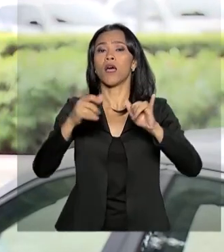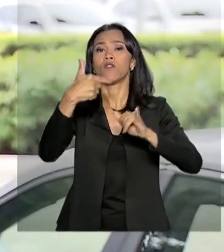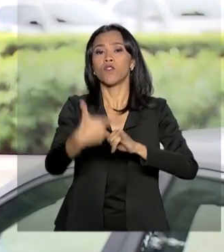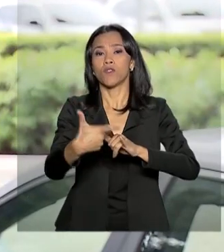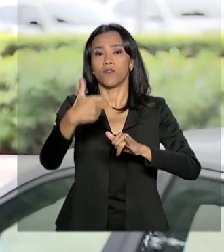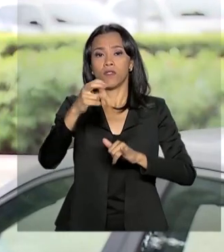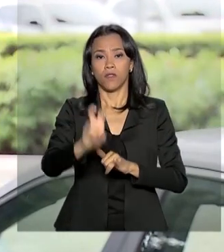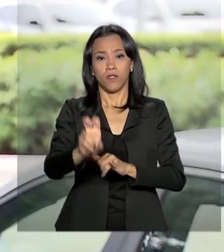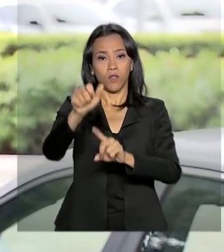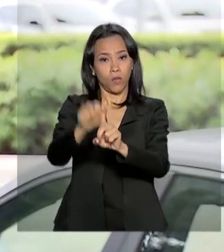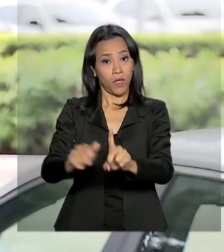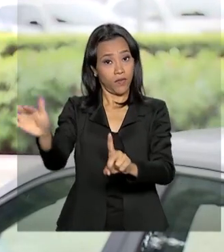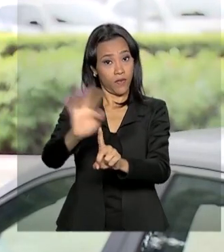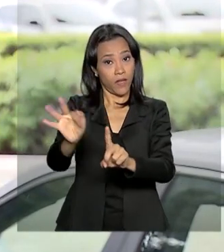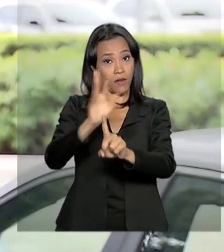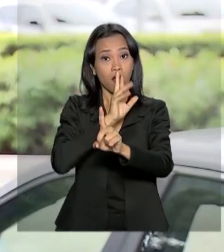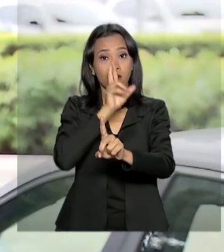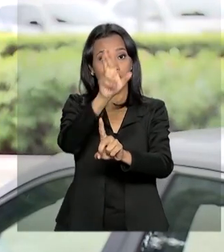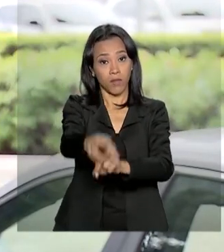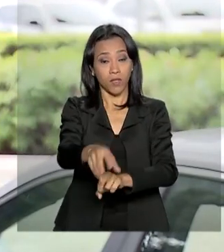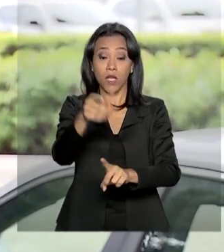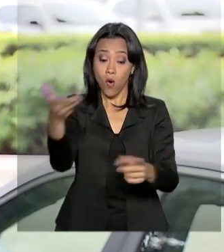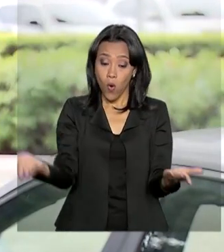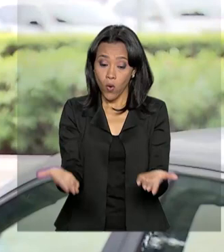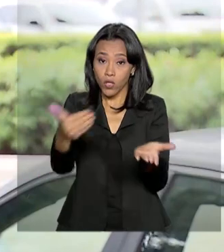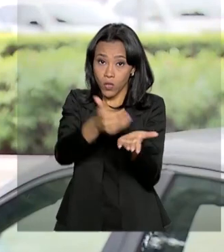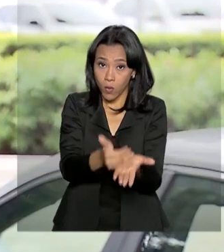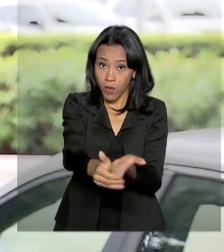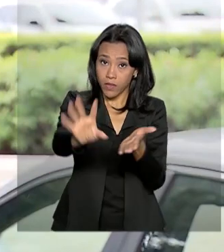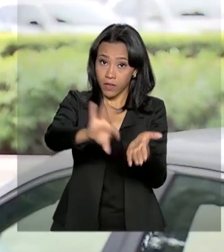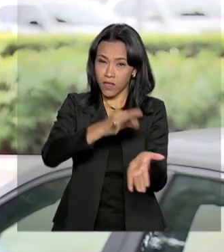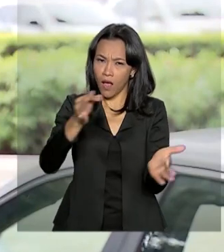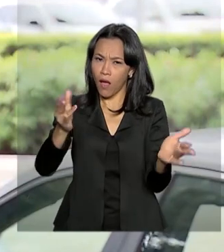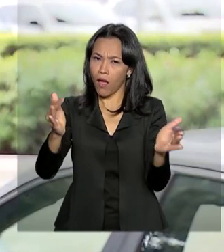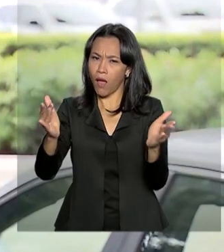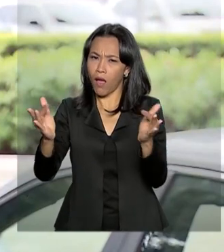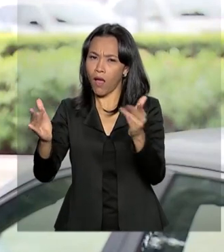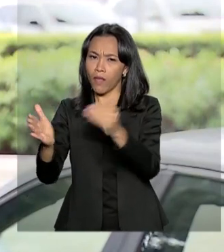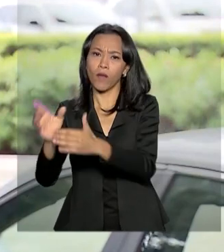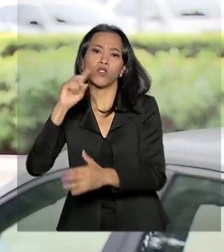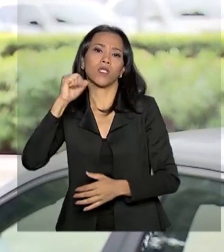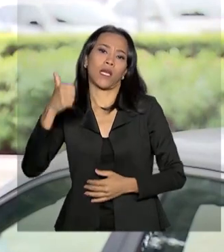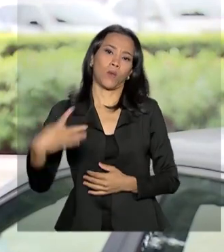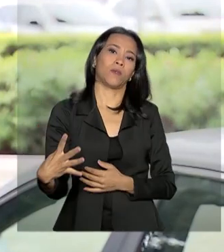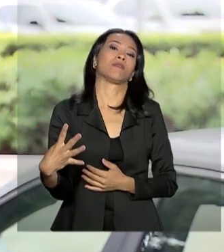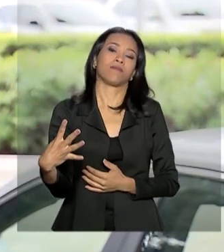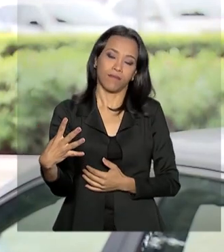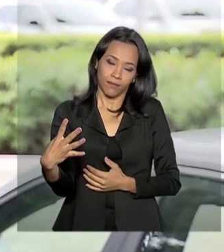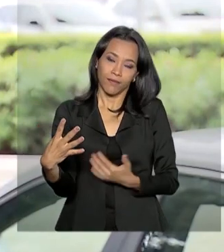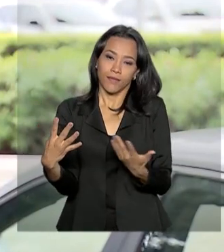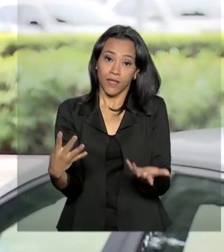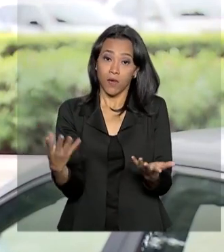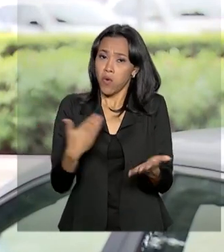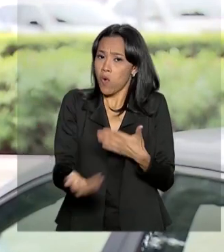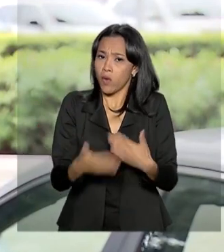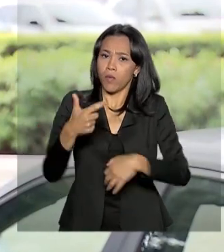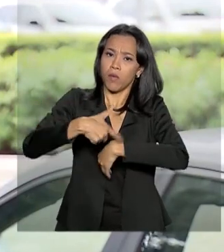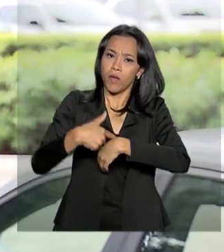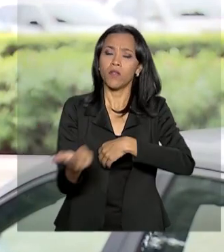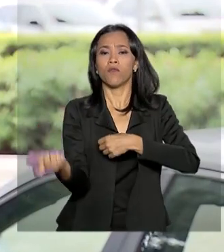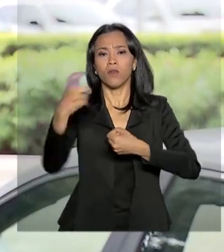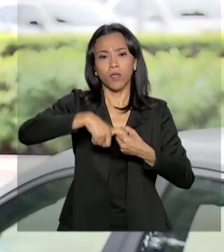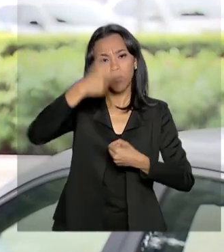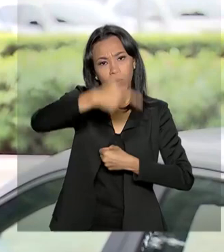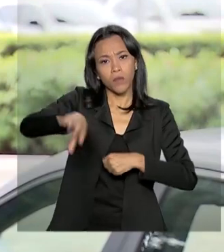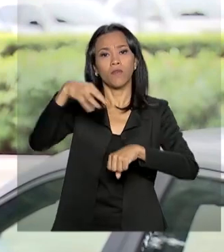fevereiro. Esse prazo que começou hoje de inscrição termina no dia 14. Nós voltamos a qualquer momento com outras